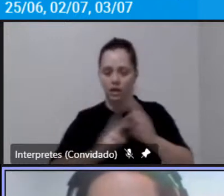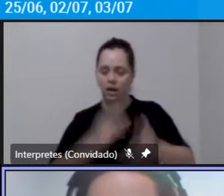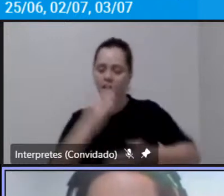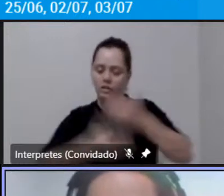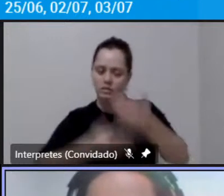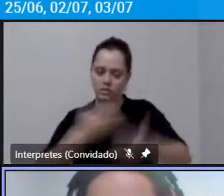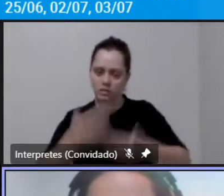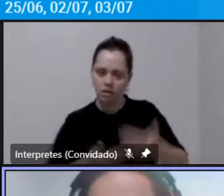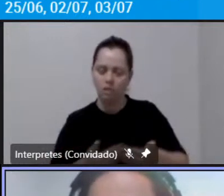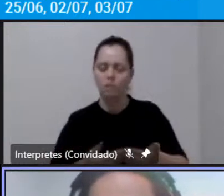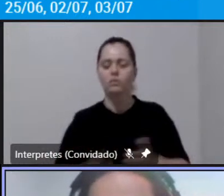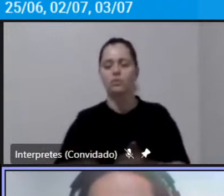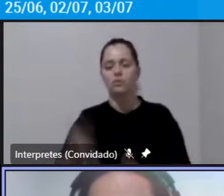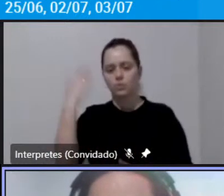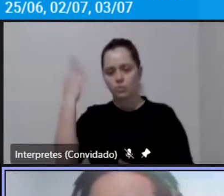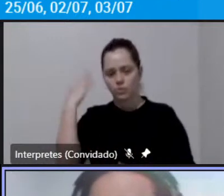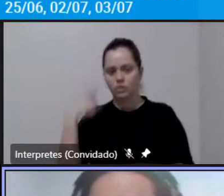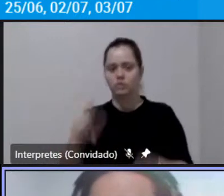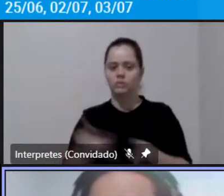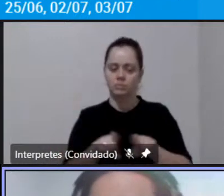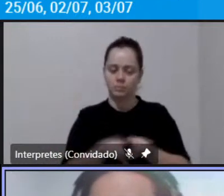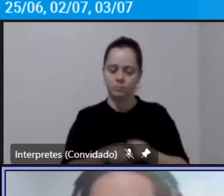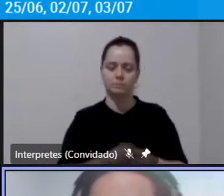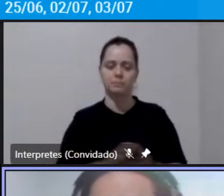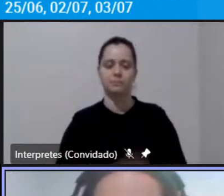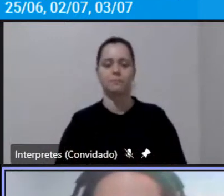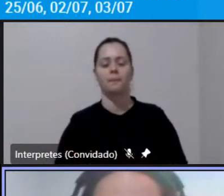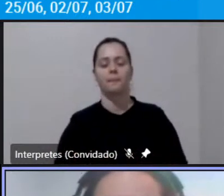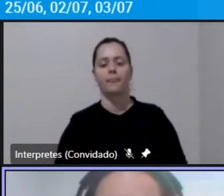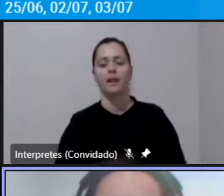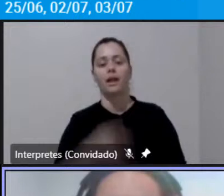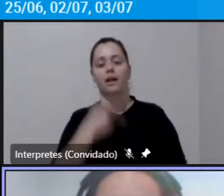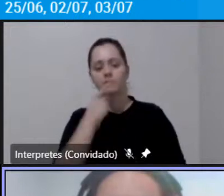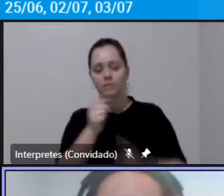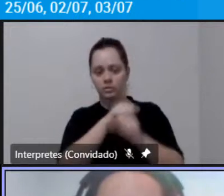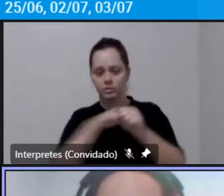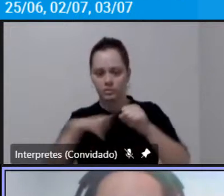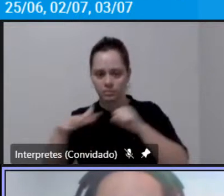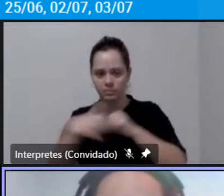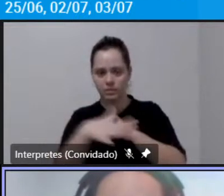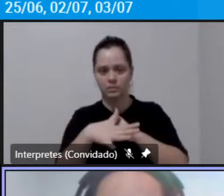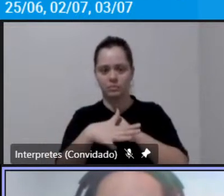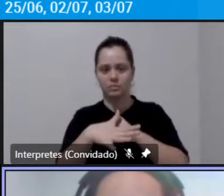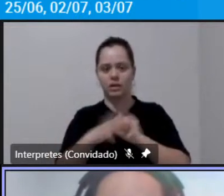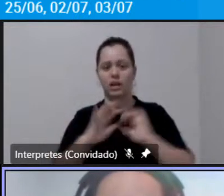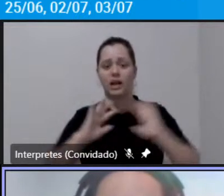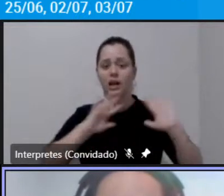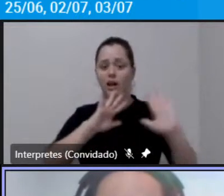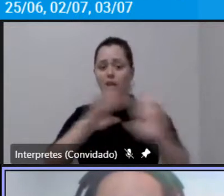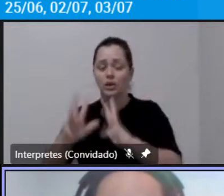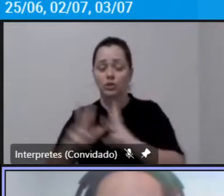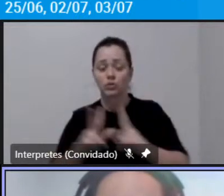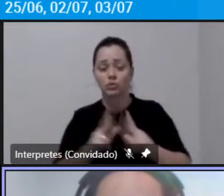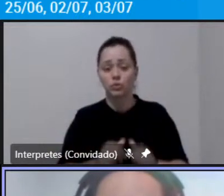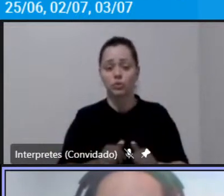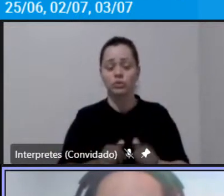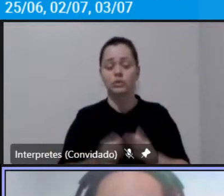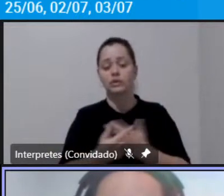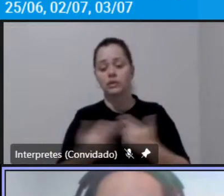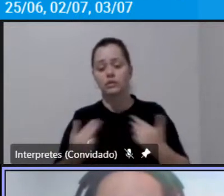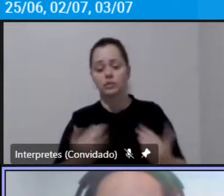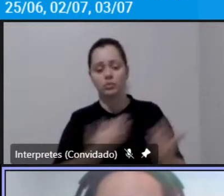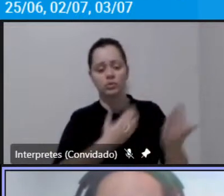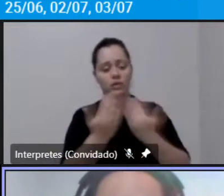anteriores e foi falando da pandemia os reflexos em relação ao transporte